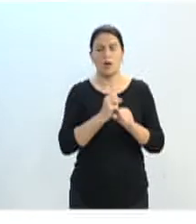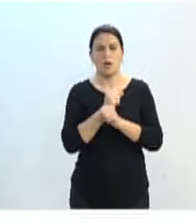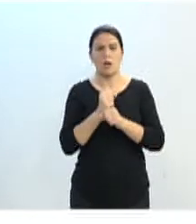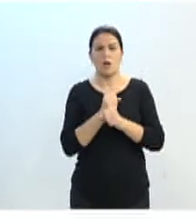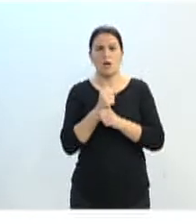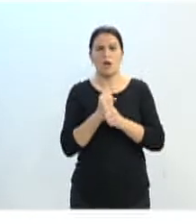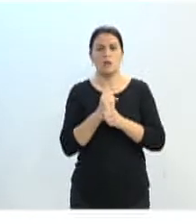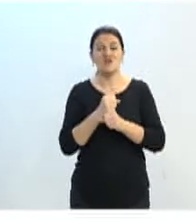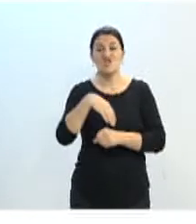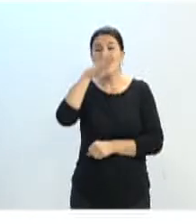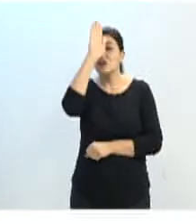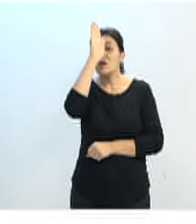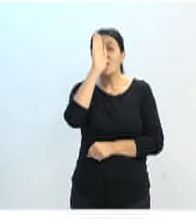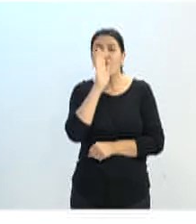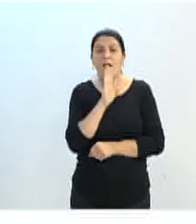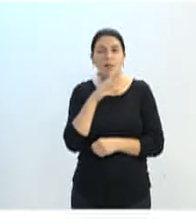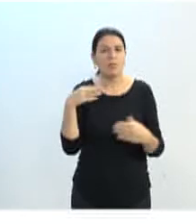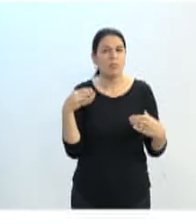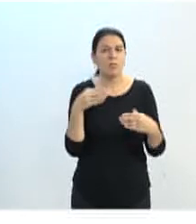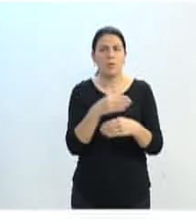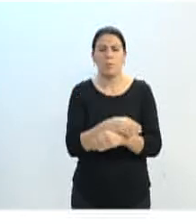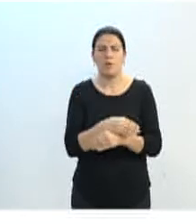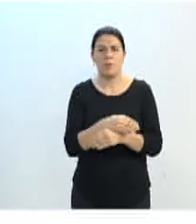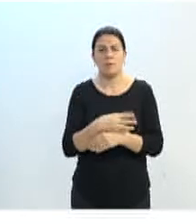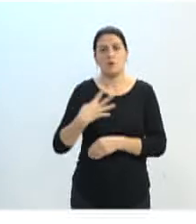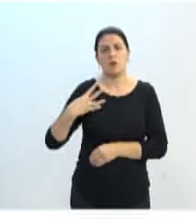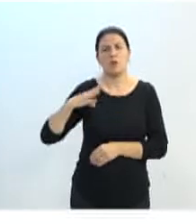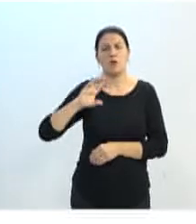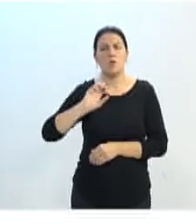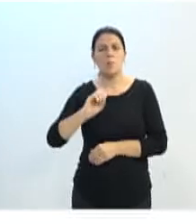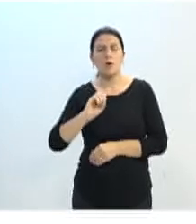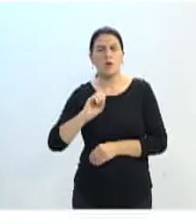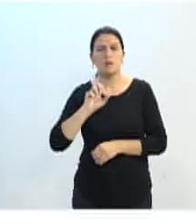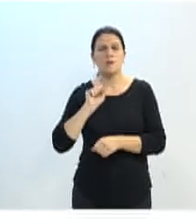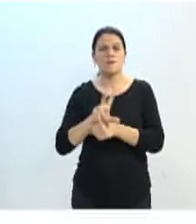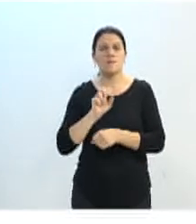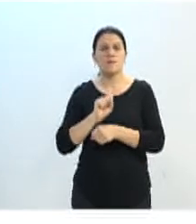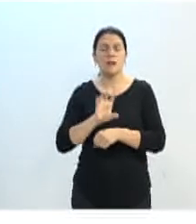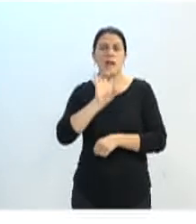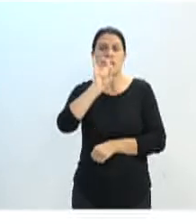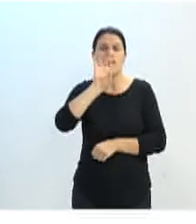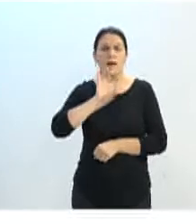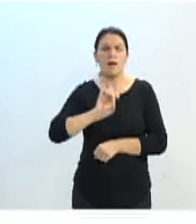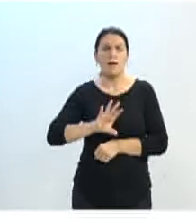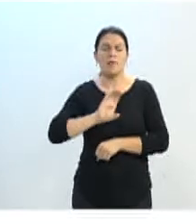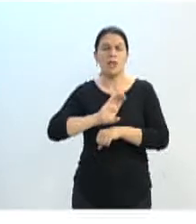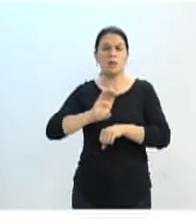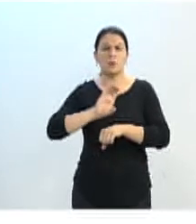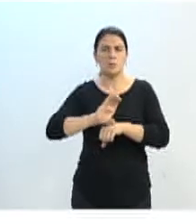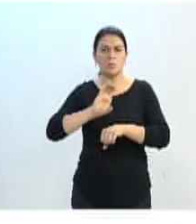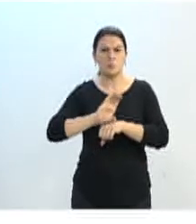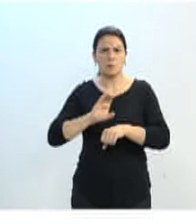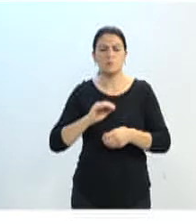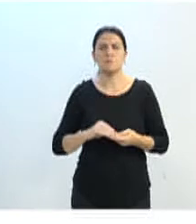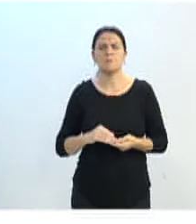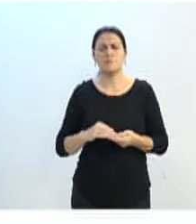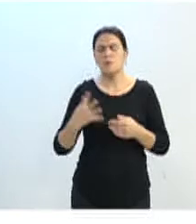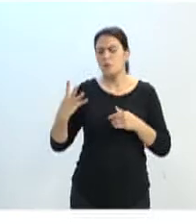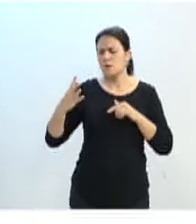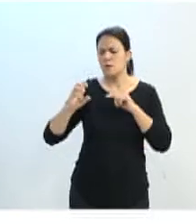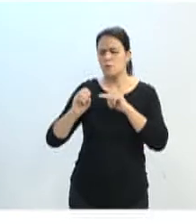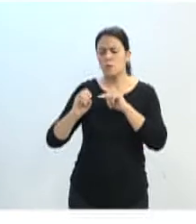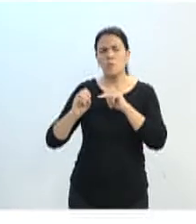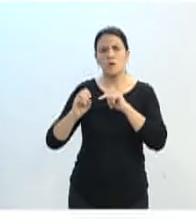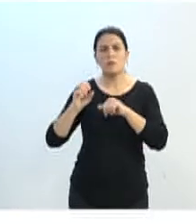totalmente gratuitos. São 40 vagas por curso. Dessas 40 vagas,